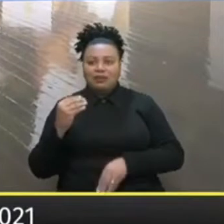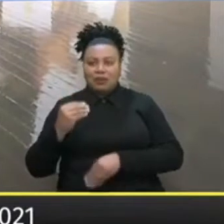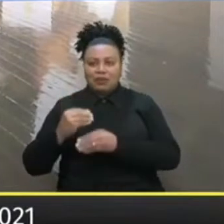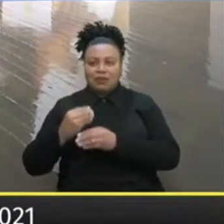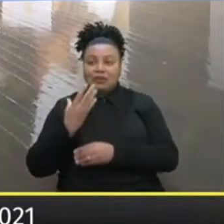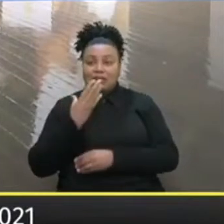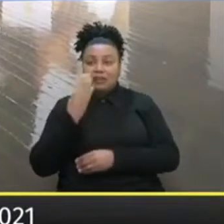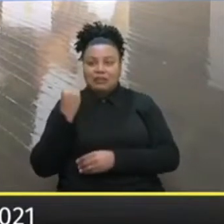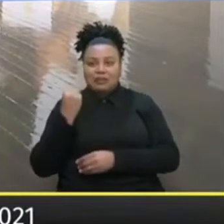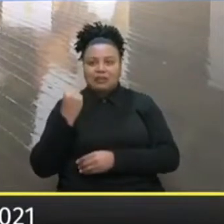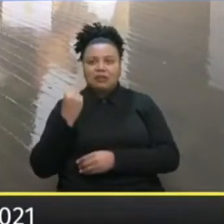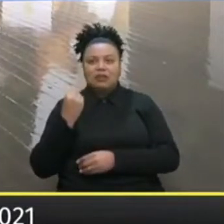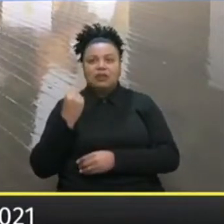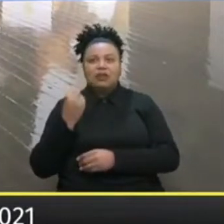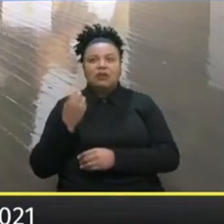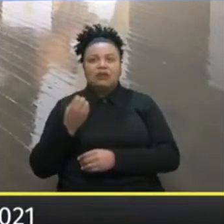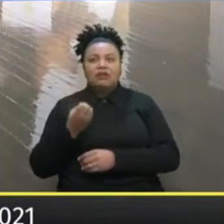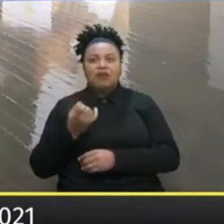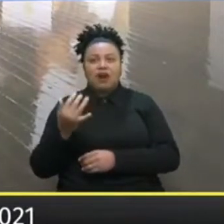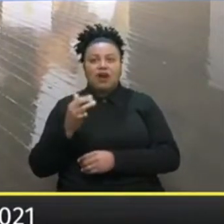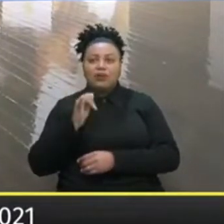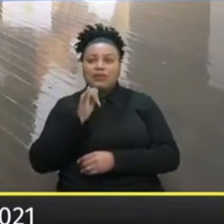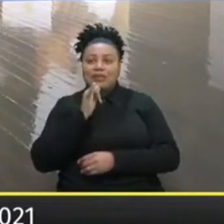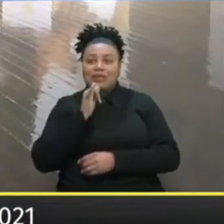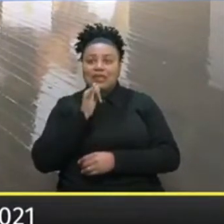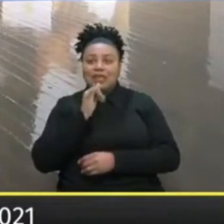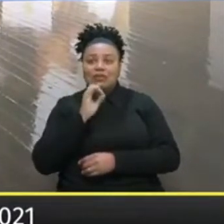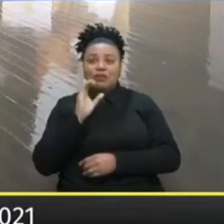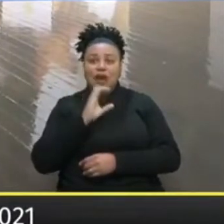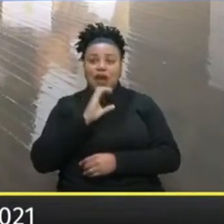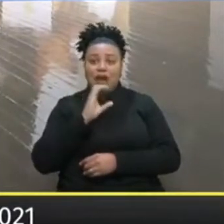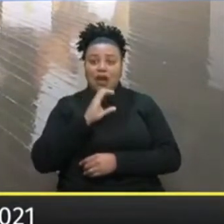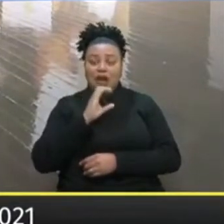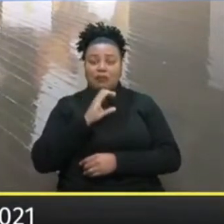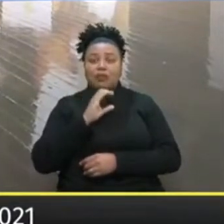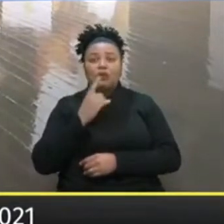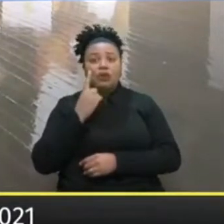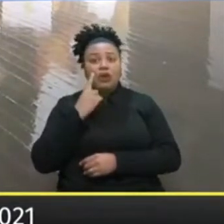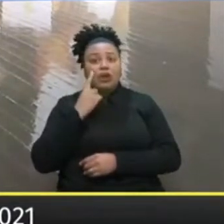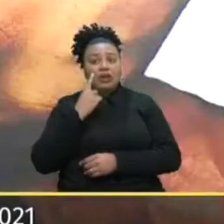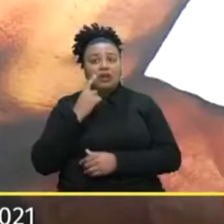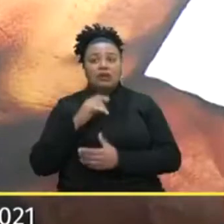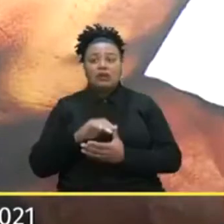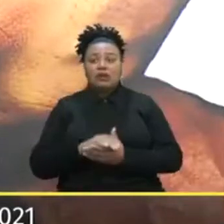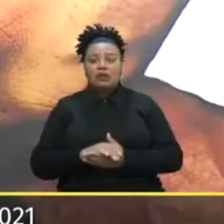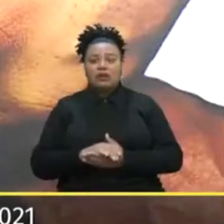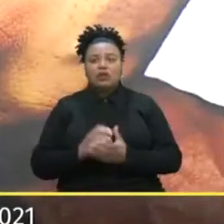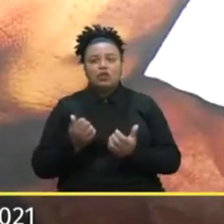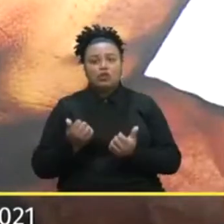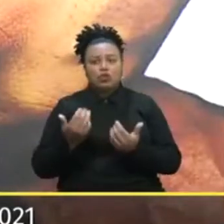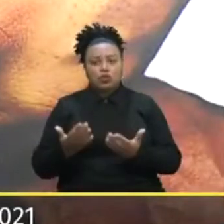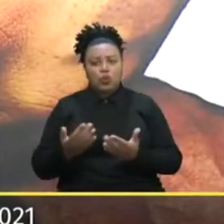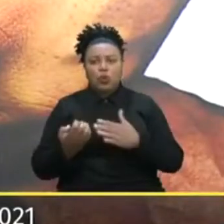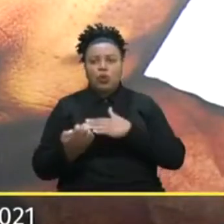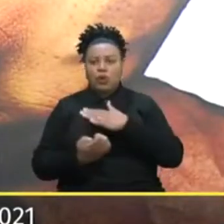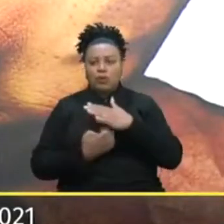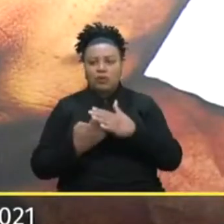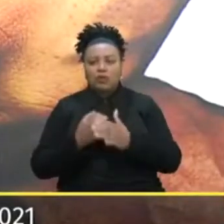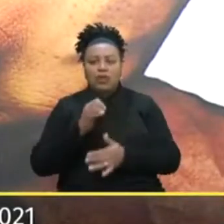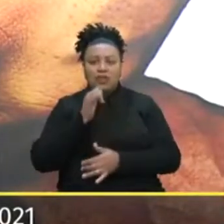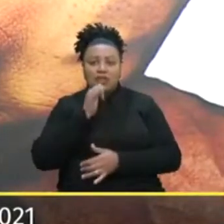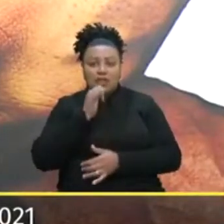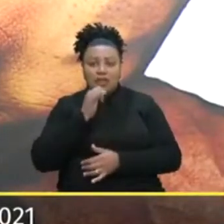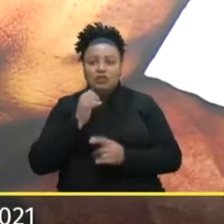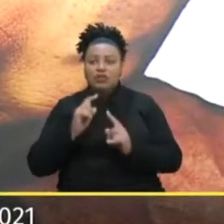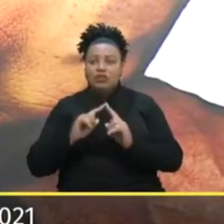Uma quantidade Grande de testes Rápidos Para Que a gente fez E doou Para os empresários Para eles fazerem Testes